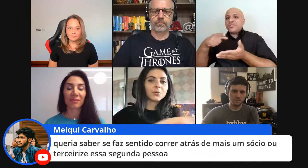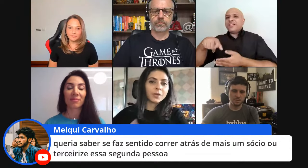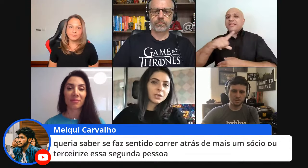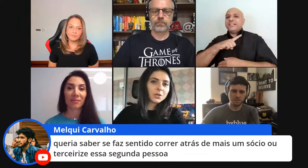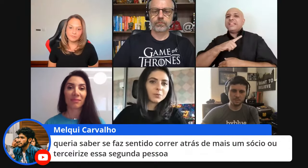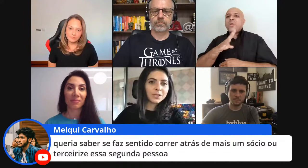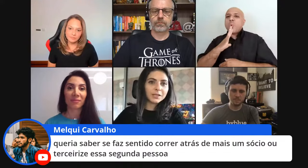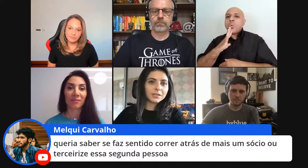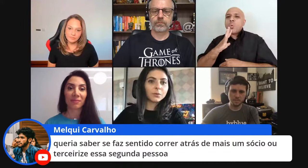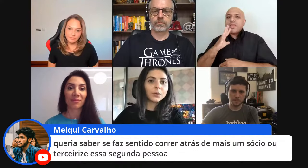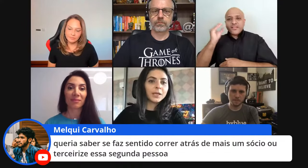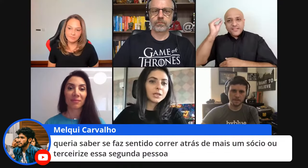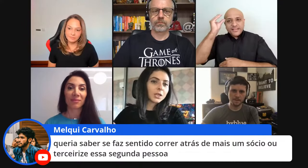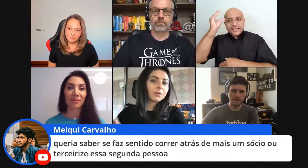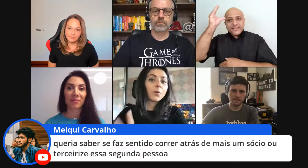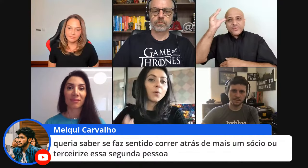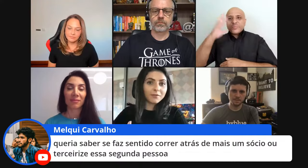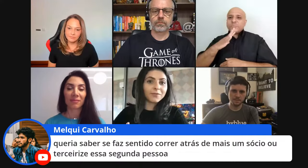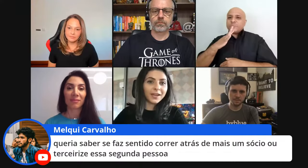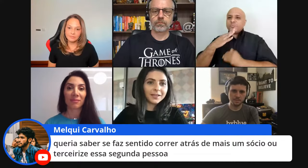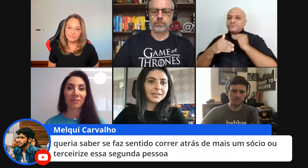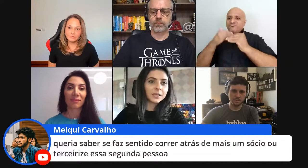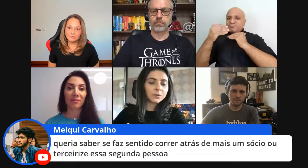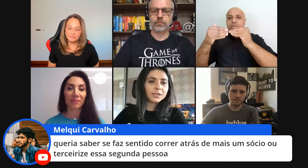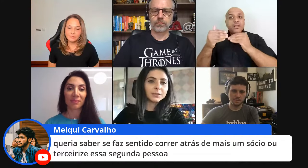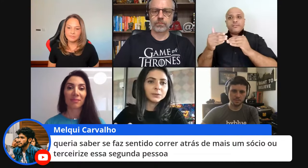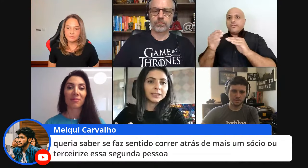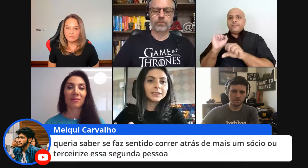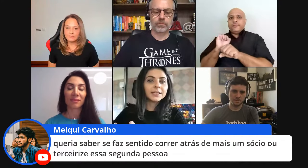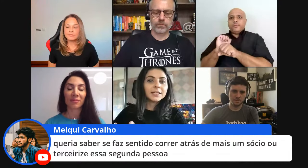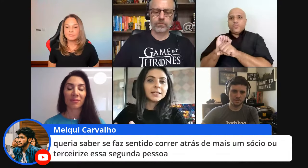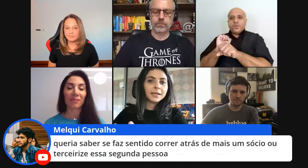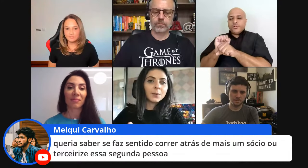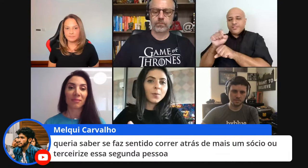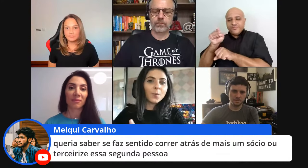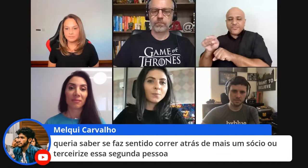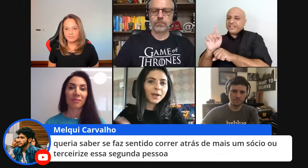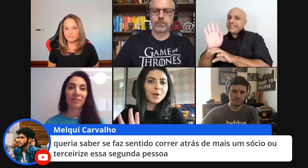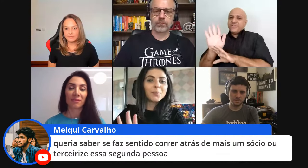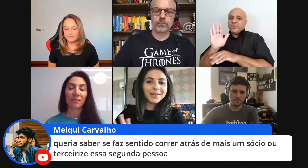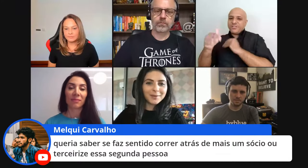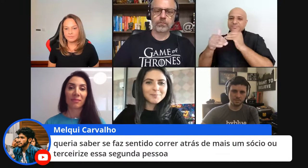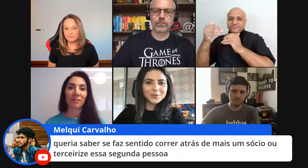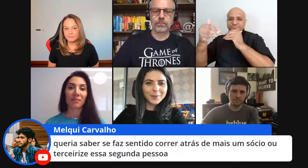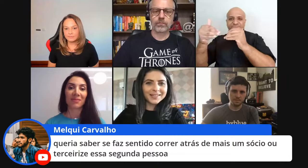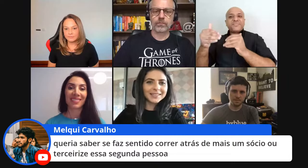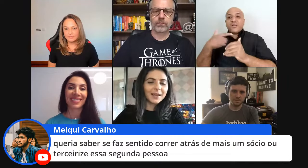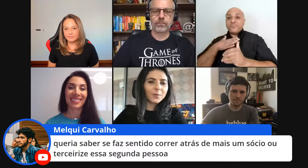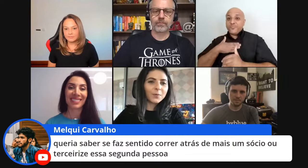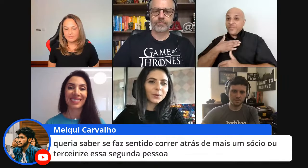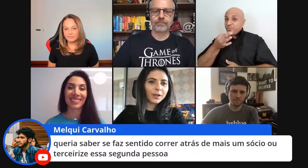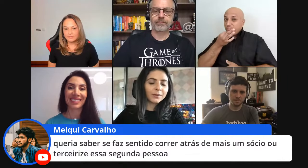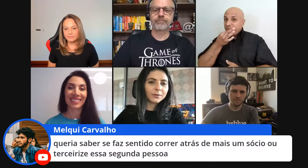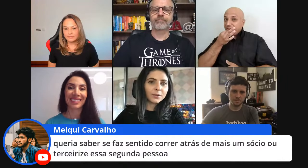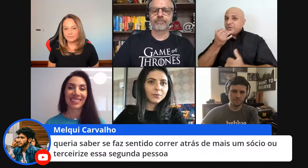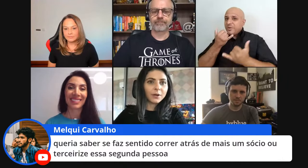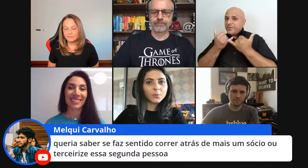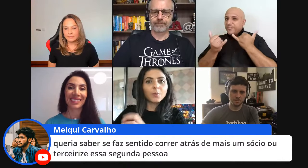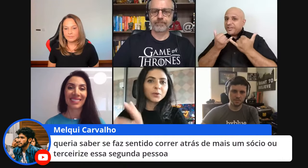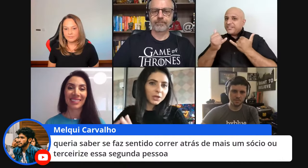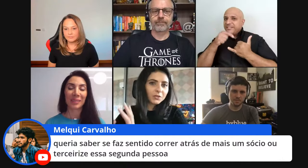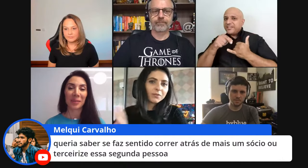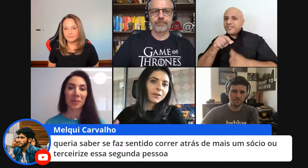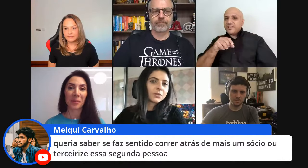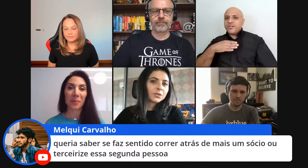permitiu com que a gente conseguisse evoluir a gente não ficou refém dessa situação então a minha opinião é muito parecida com o que o Glauter